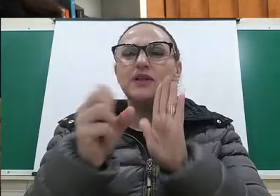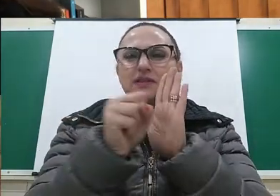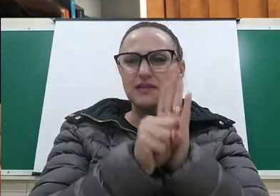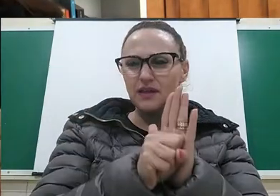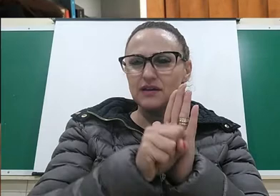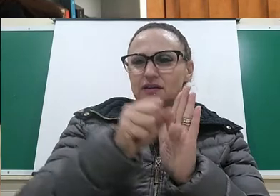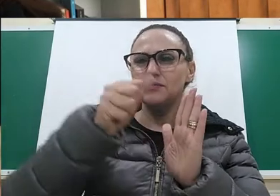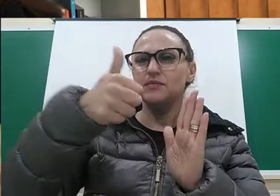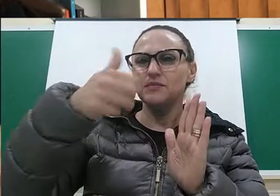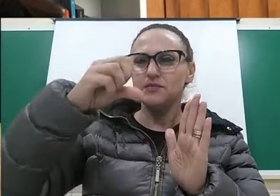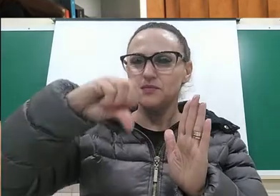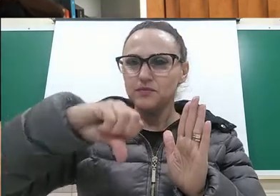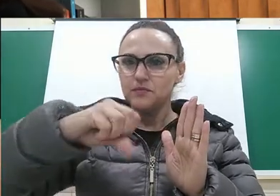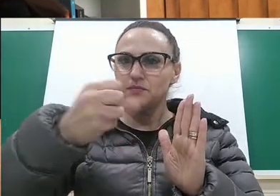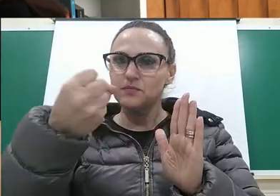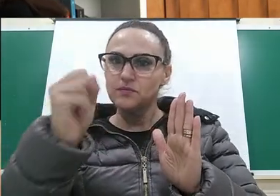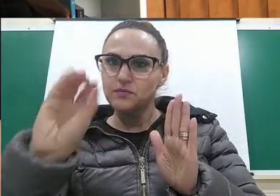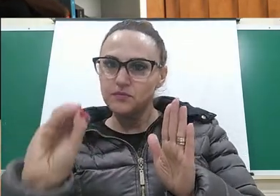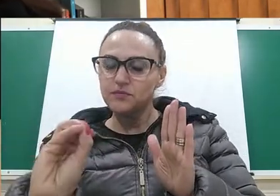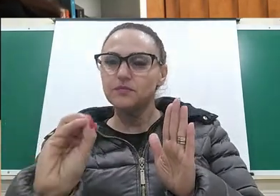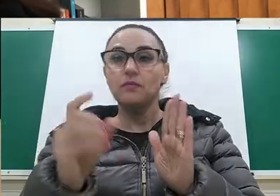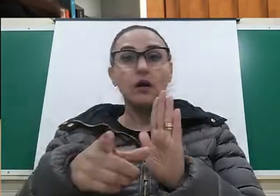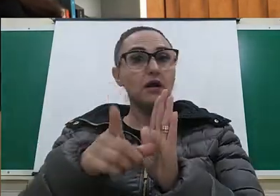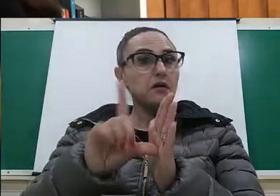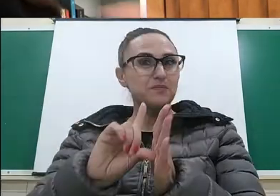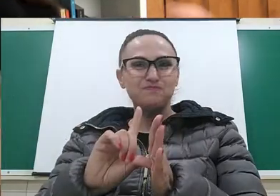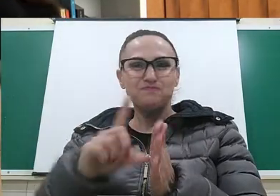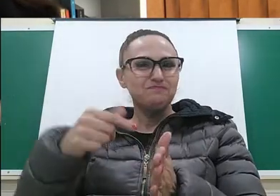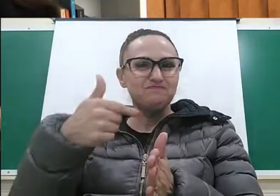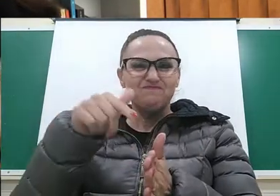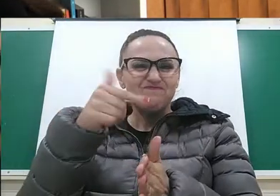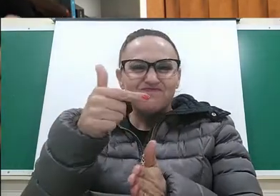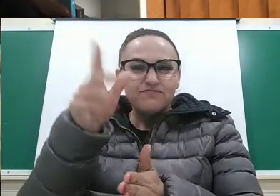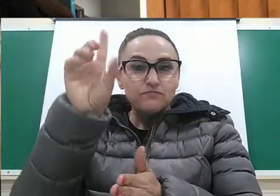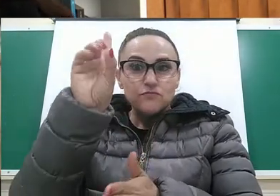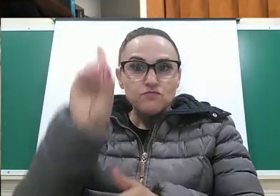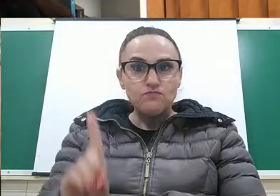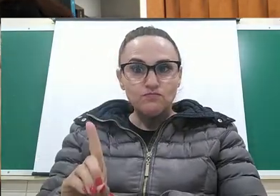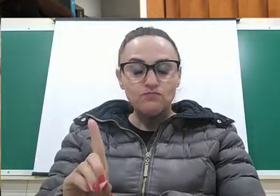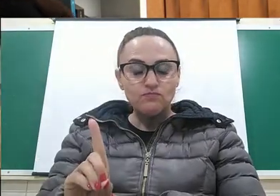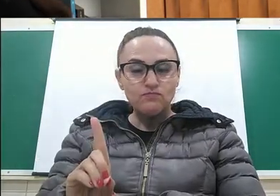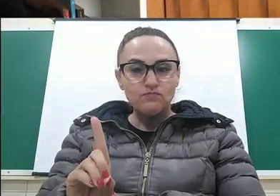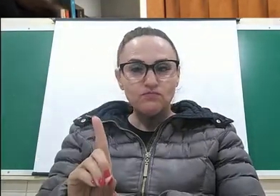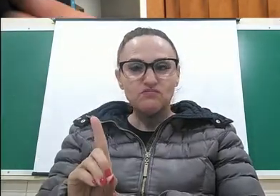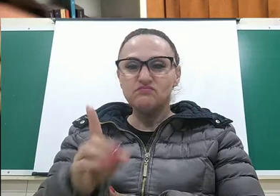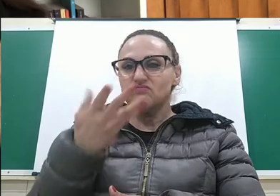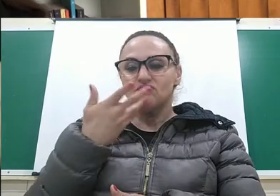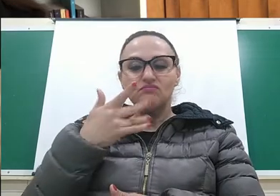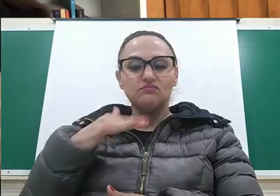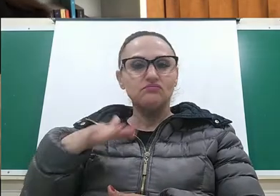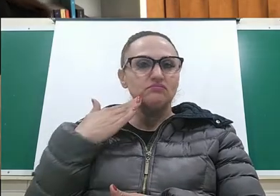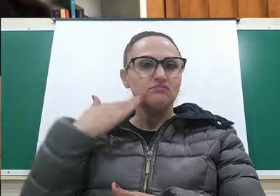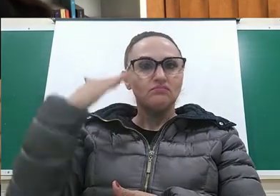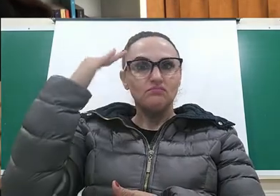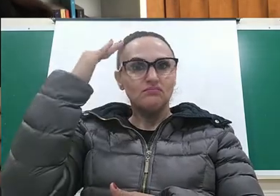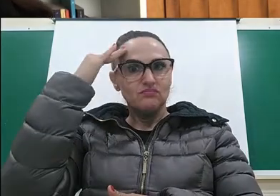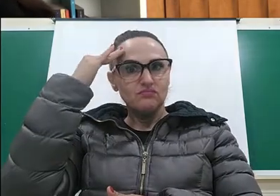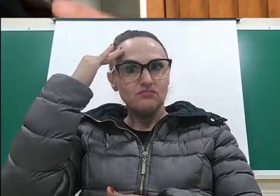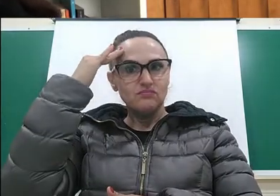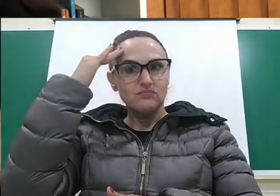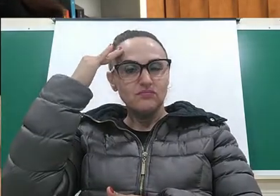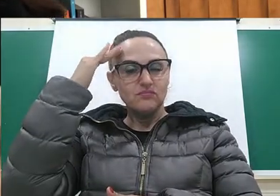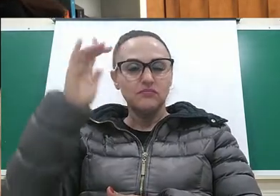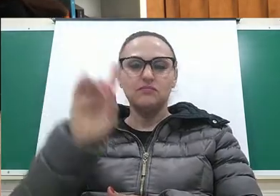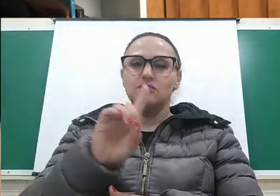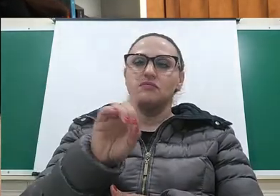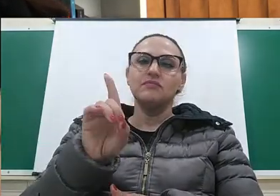década de 1980. Antes disso, não se existiam direitos para as crianças e adolescentes, e a